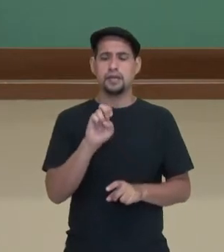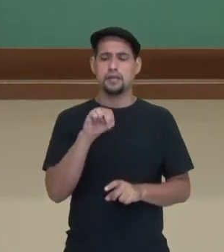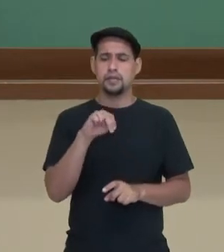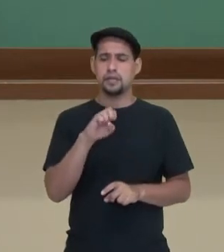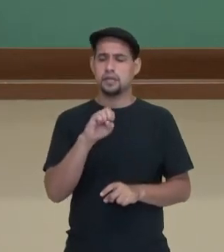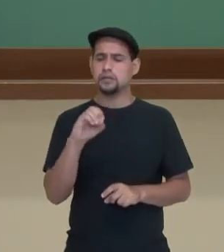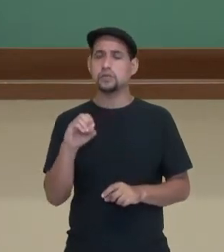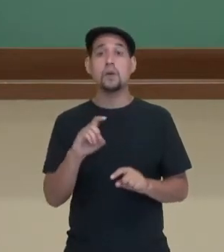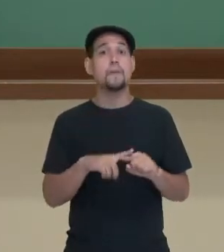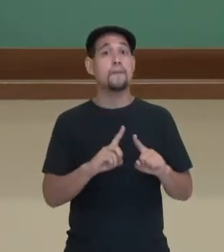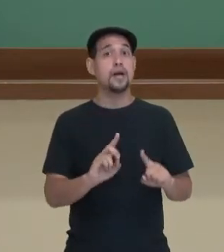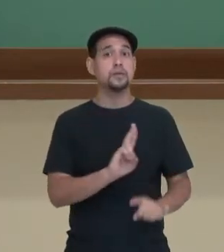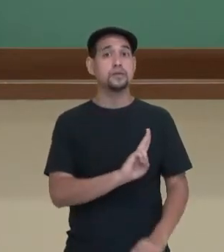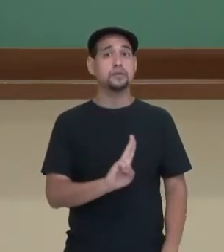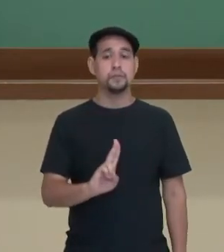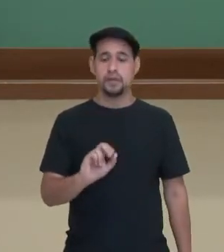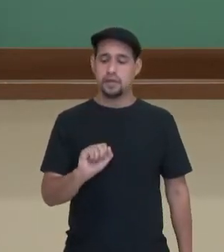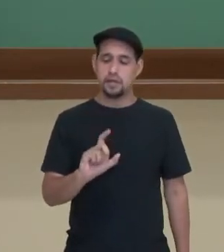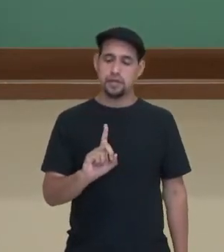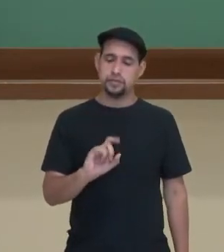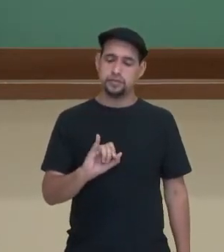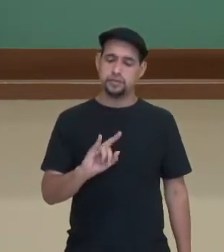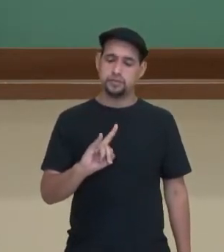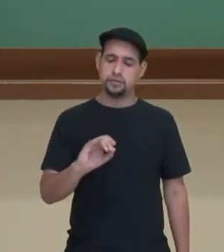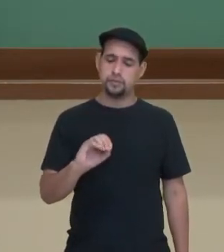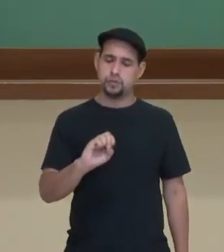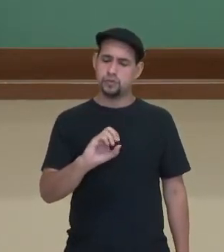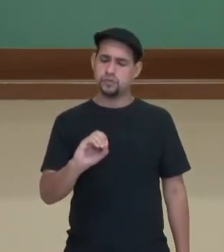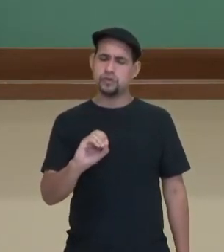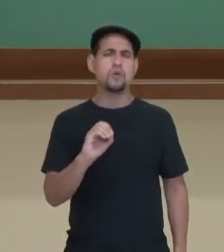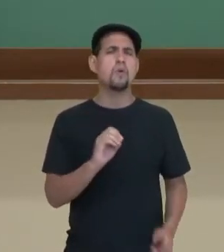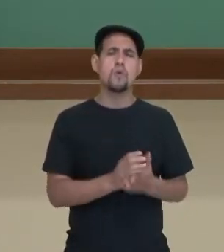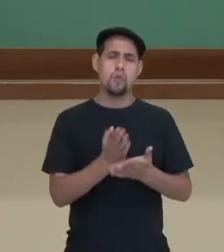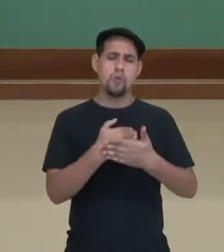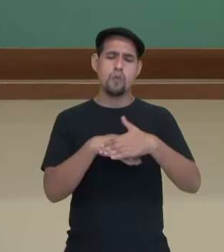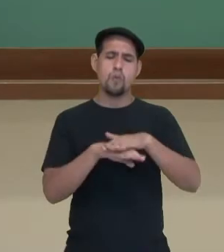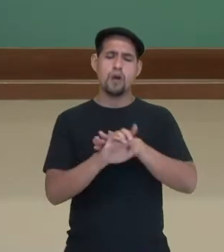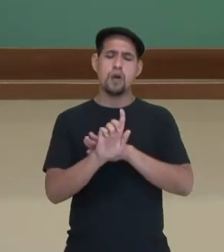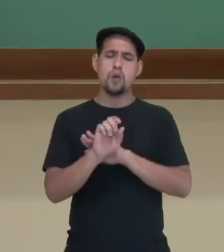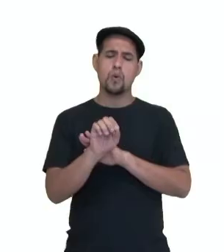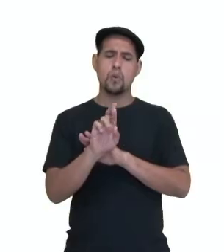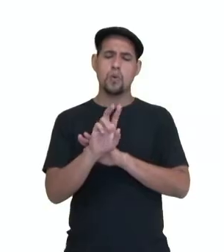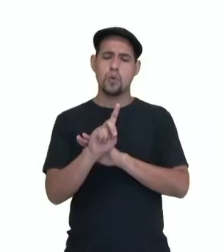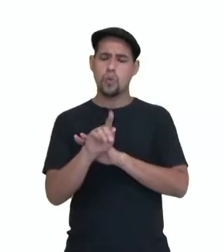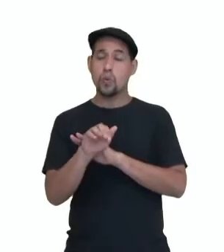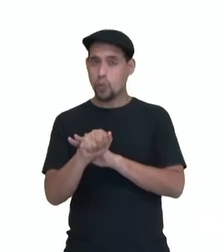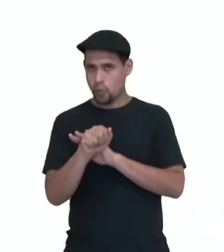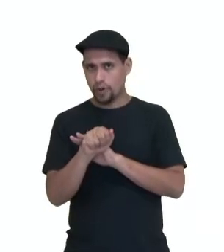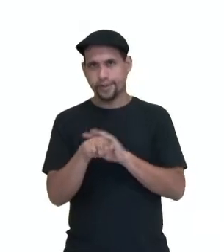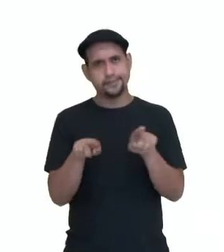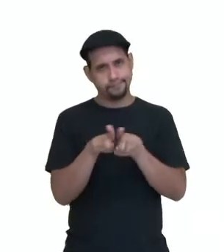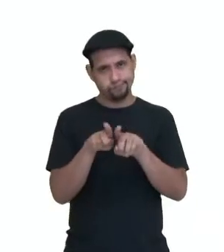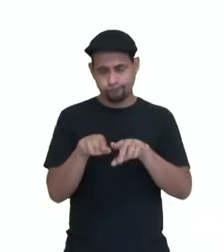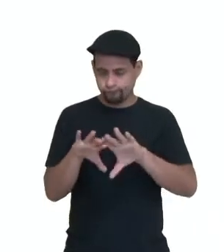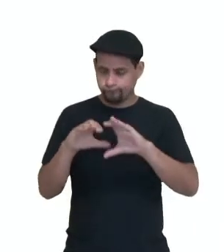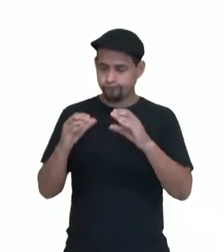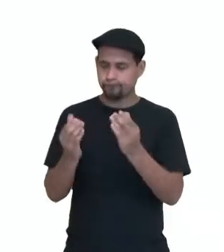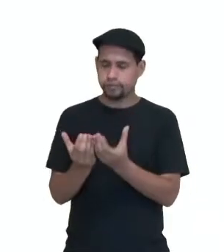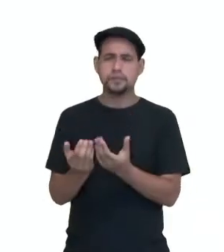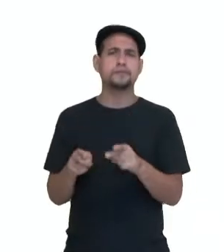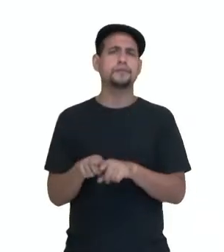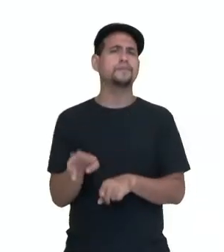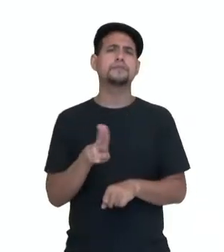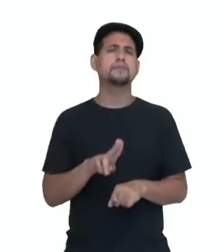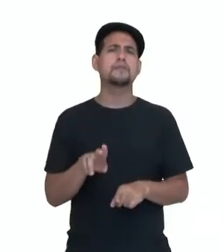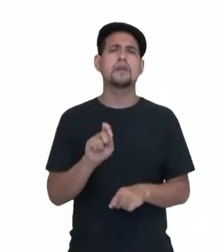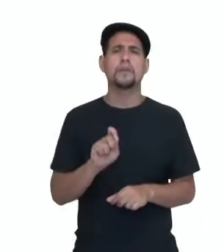adiposo, ele é responsável por armazenar gordura. Ele tem reserva de energia, tá? Como que ele é?